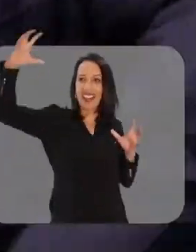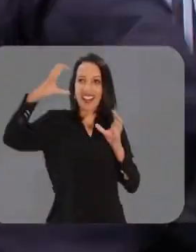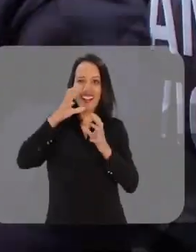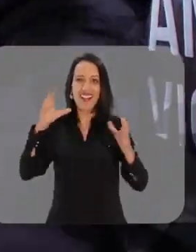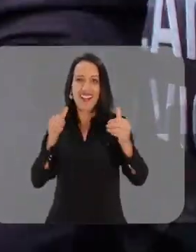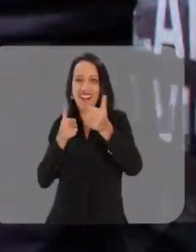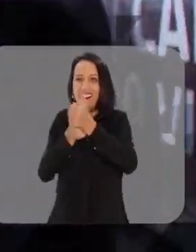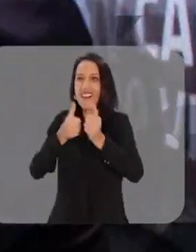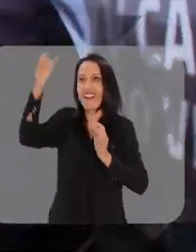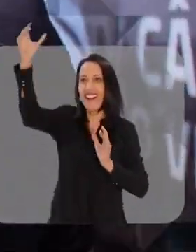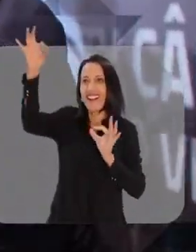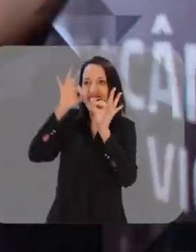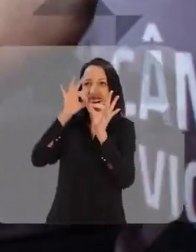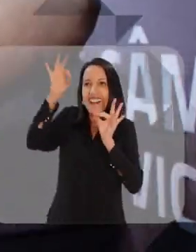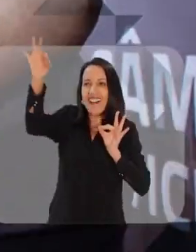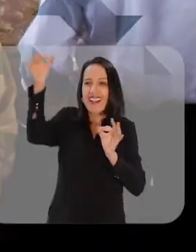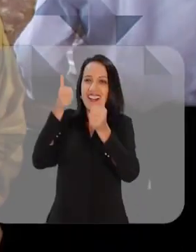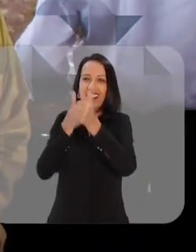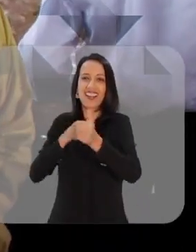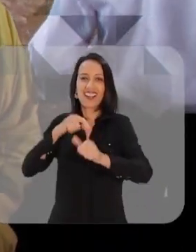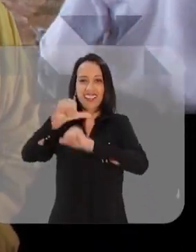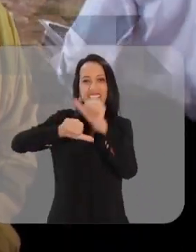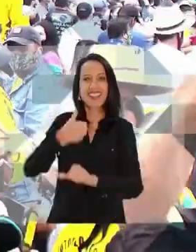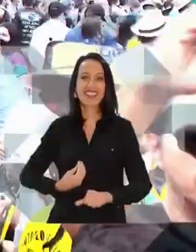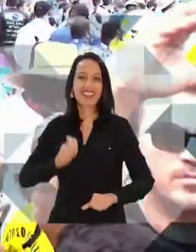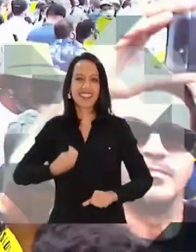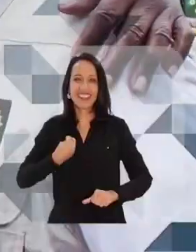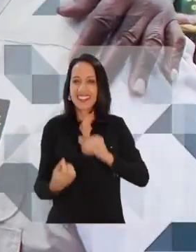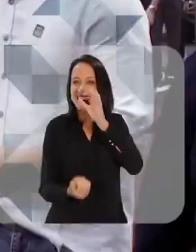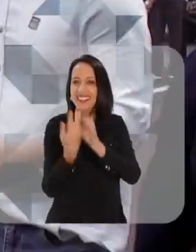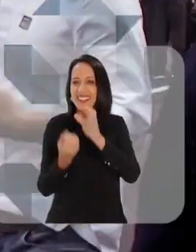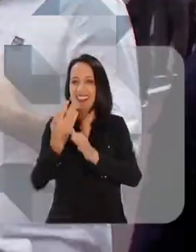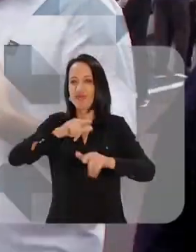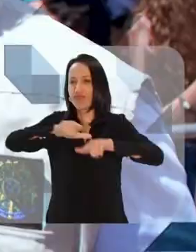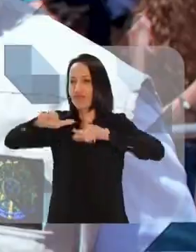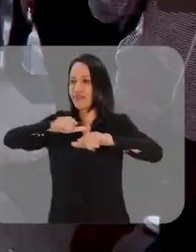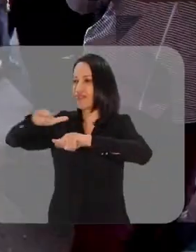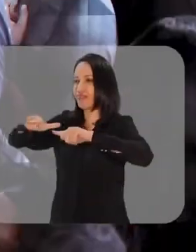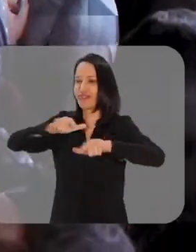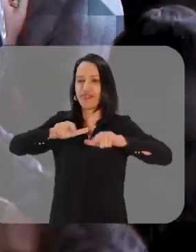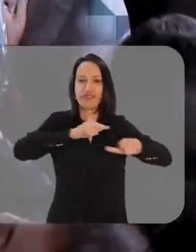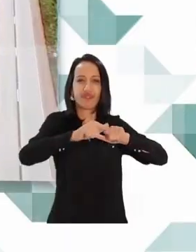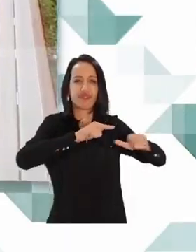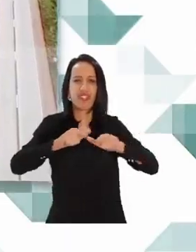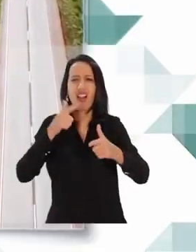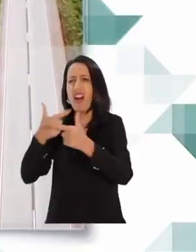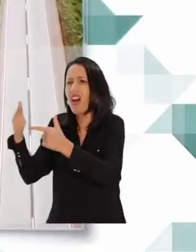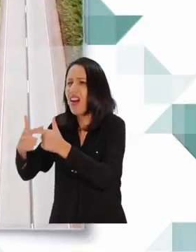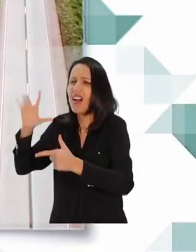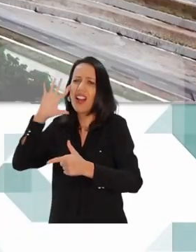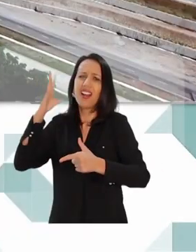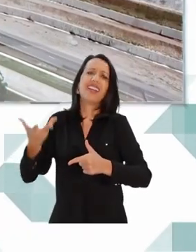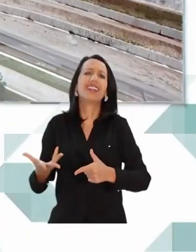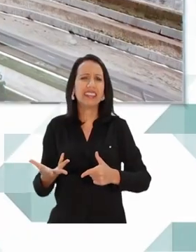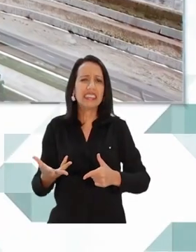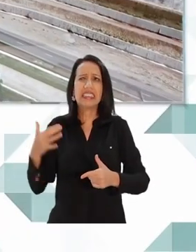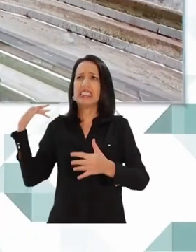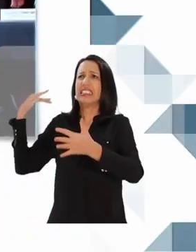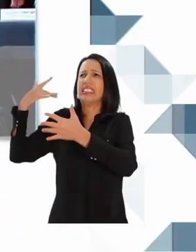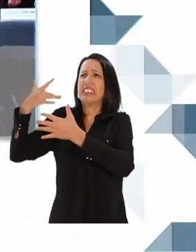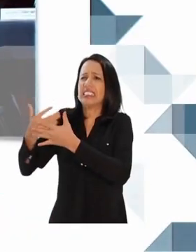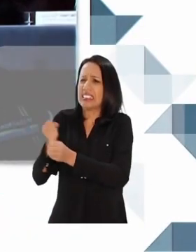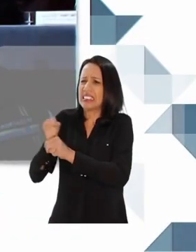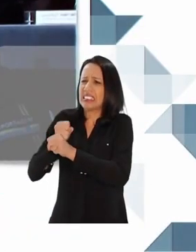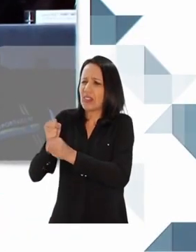encurtou distâncias, transformou vidas, ajudou a gerar milhares de empregos e resolveu um monte de problemas que estavam